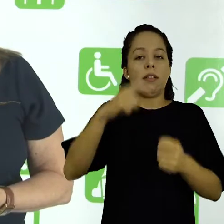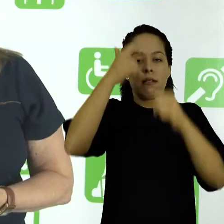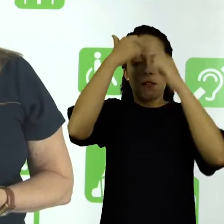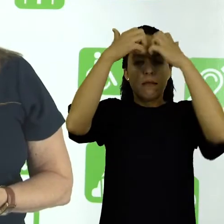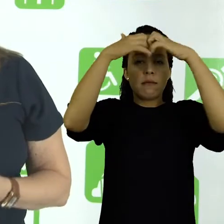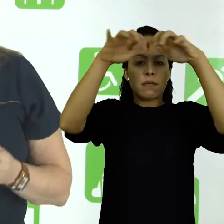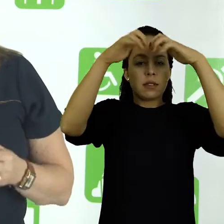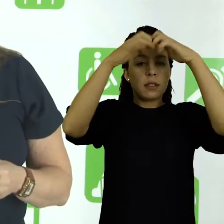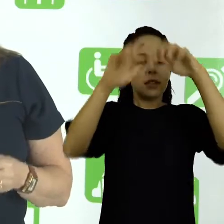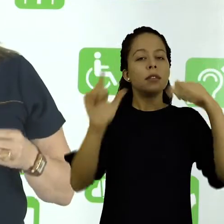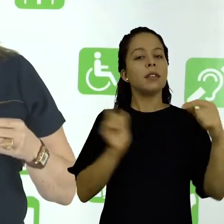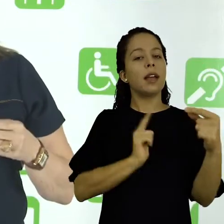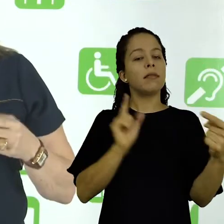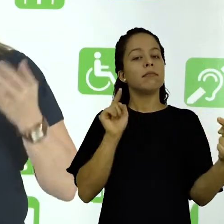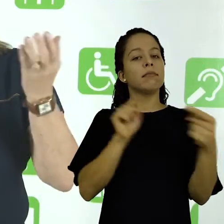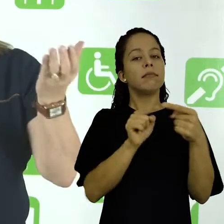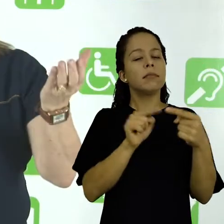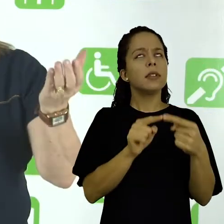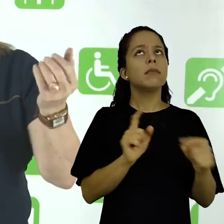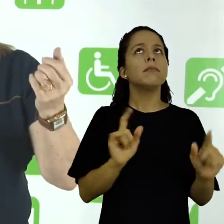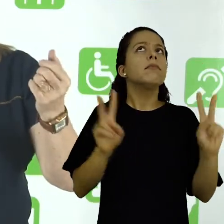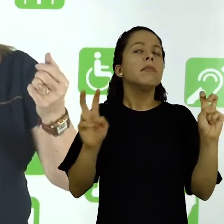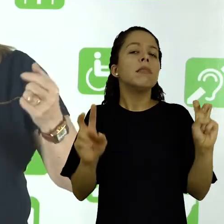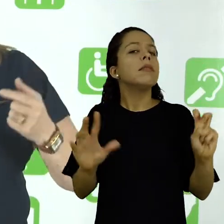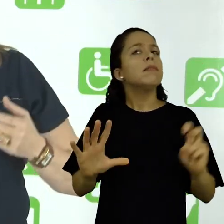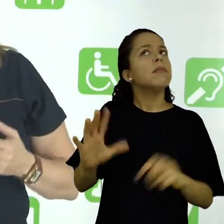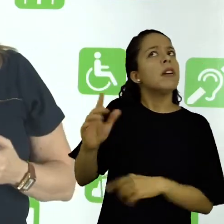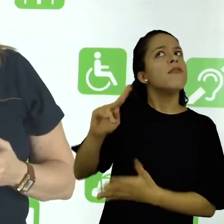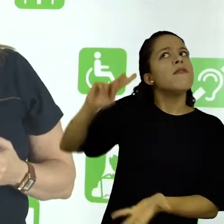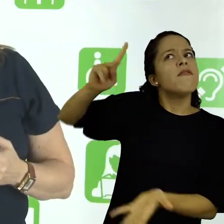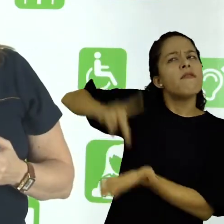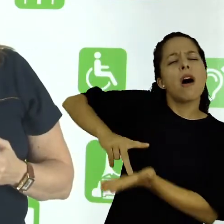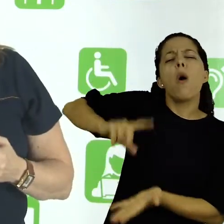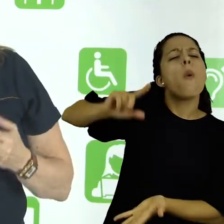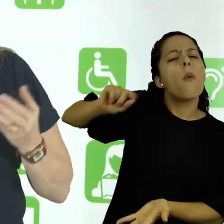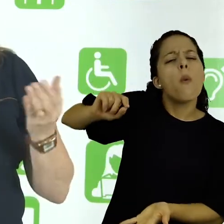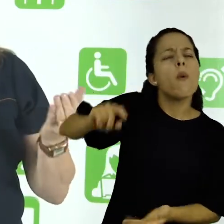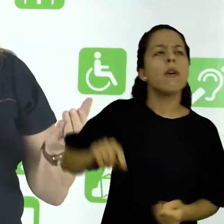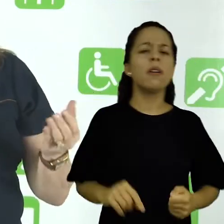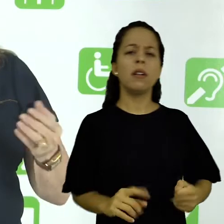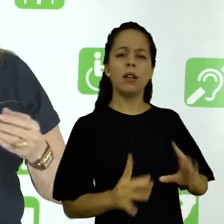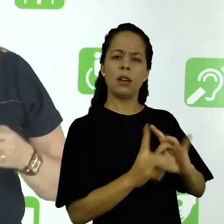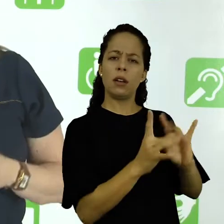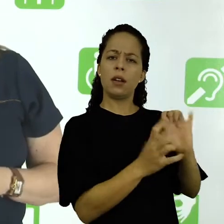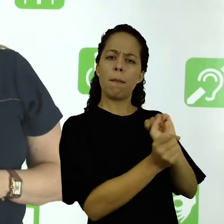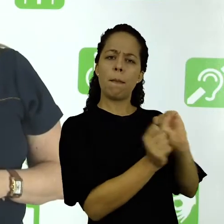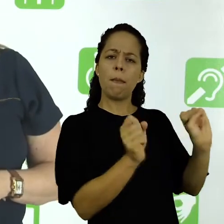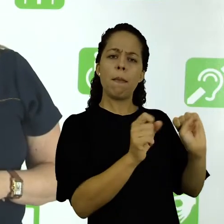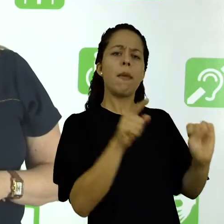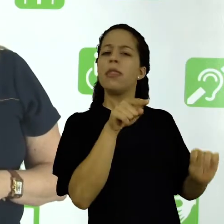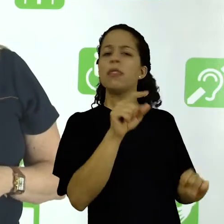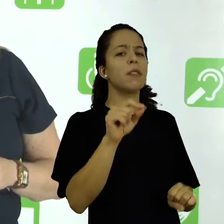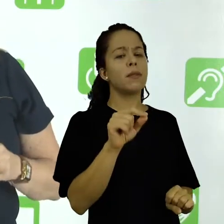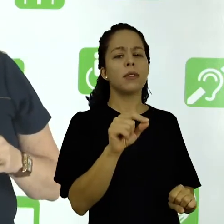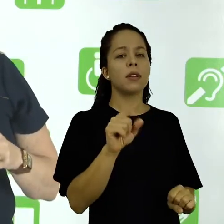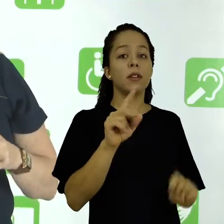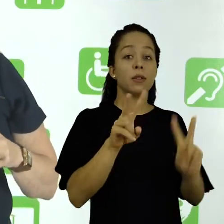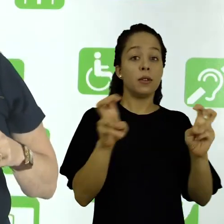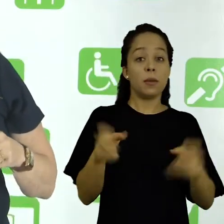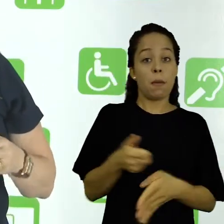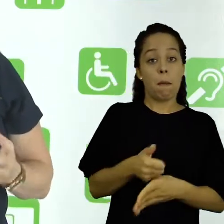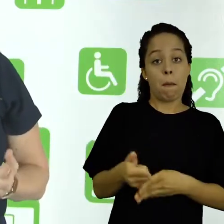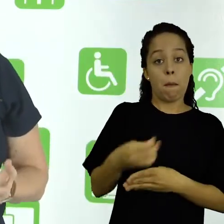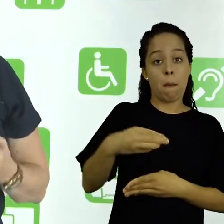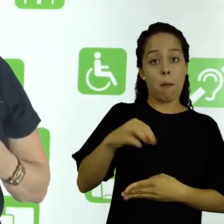relacionadas a o que é verdade, o que é liberdade, sobre moral, sobre ética, também